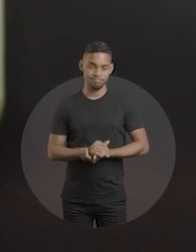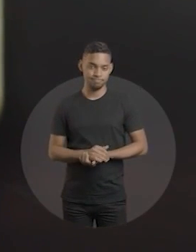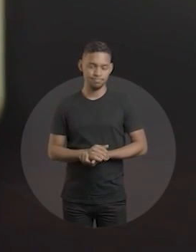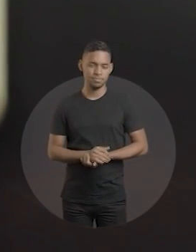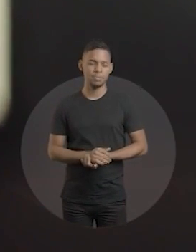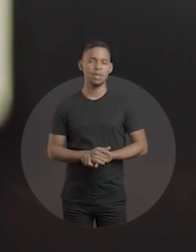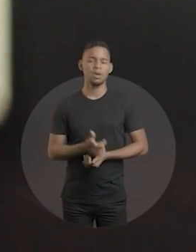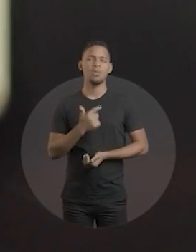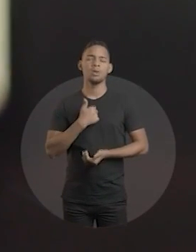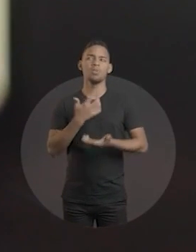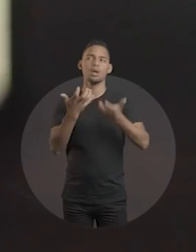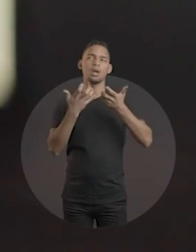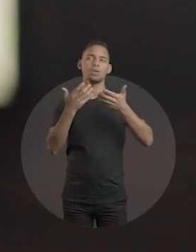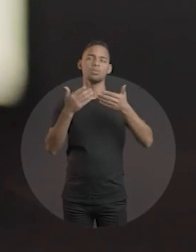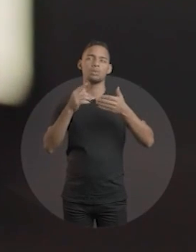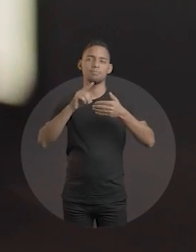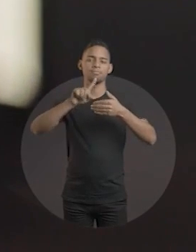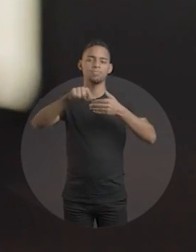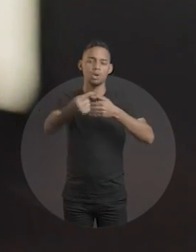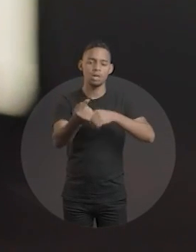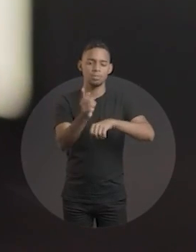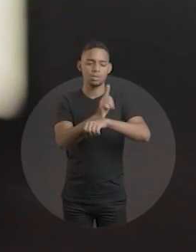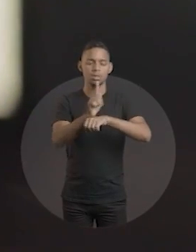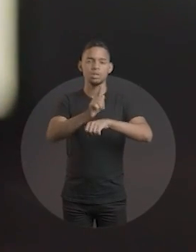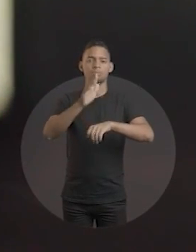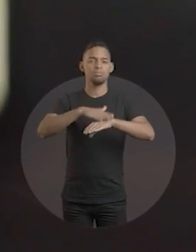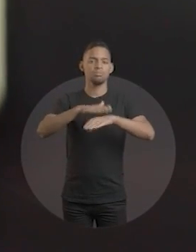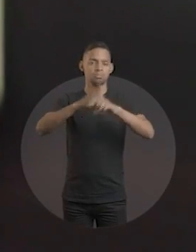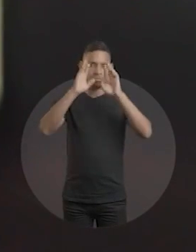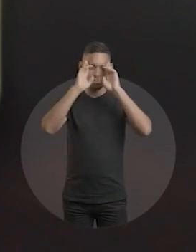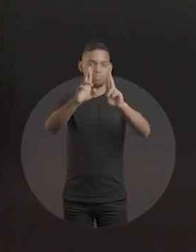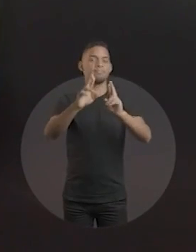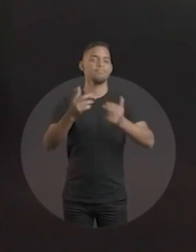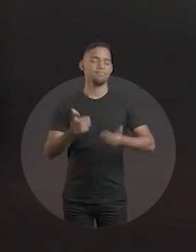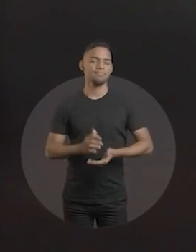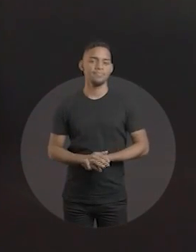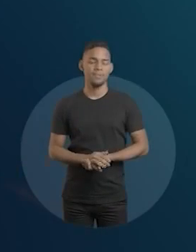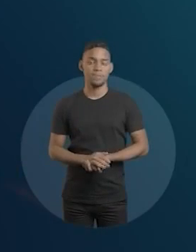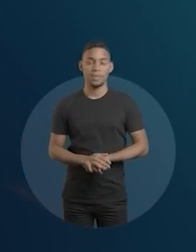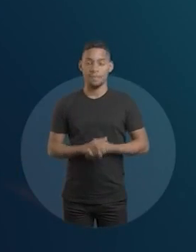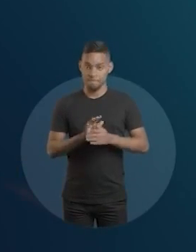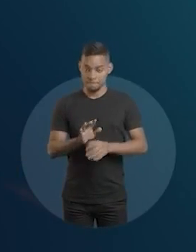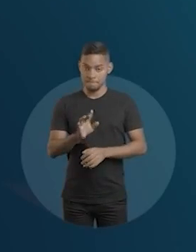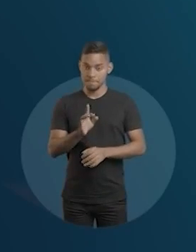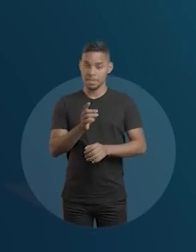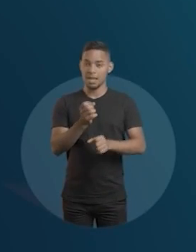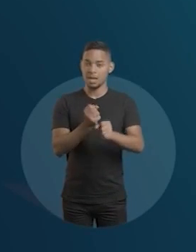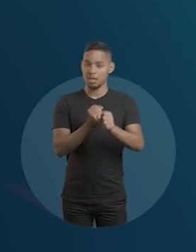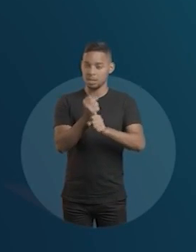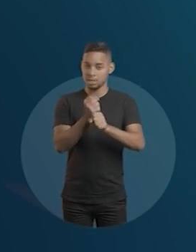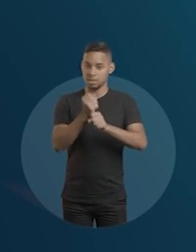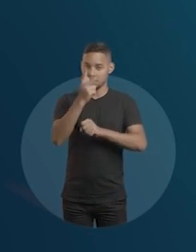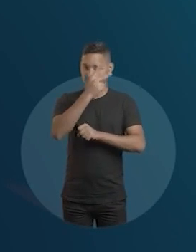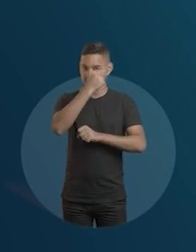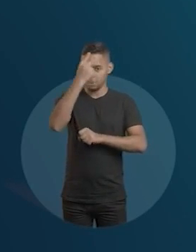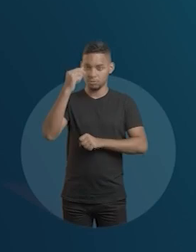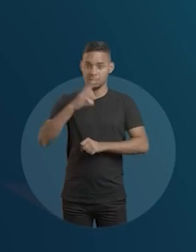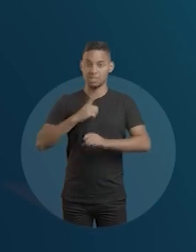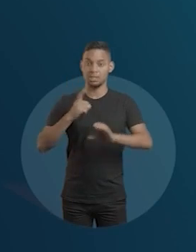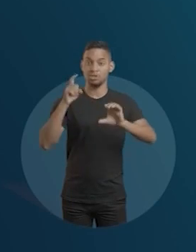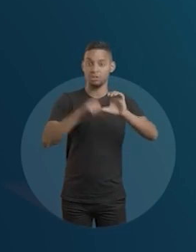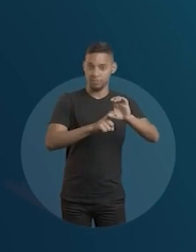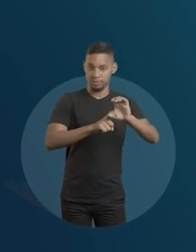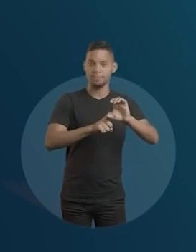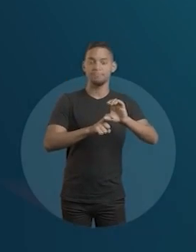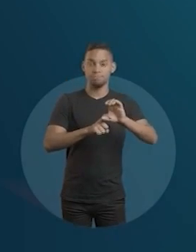O que eu espero da próxima gestão é o respeito, em primeiro lugar. Gente, há décadas a prefeitura tem uma